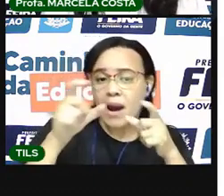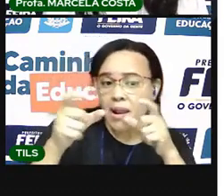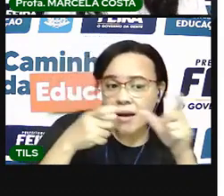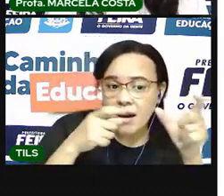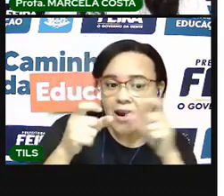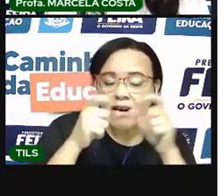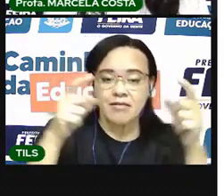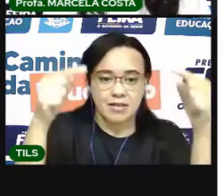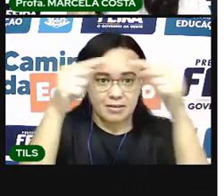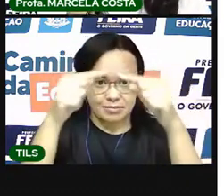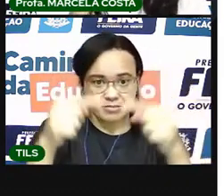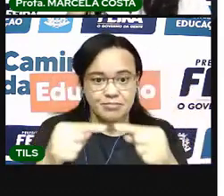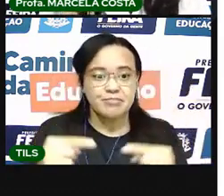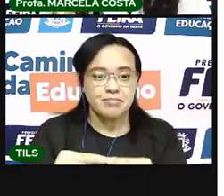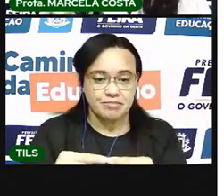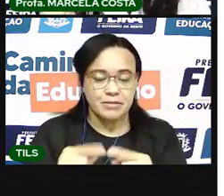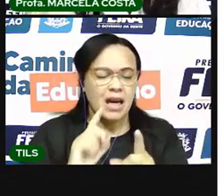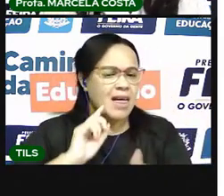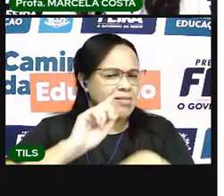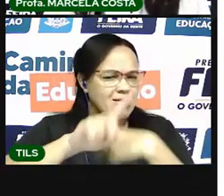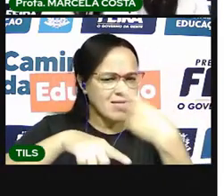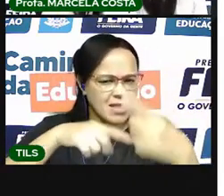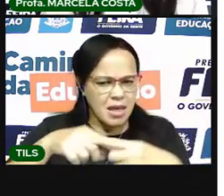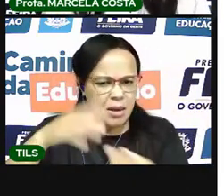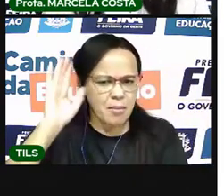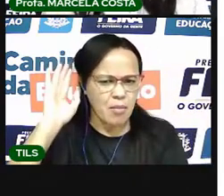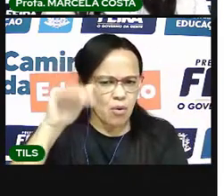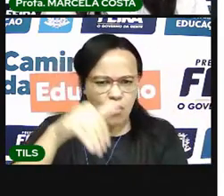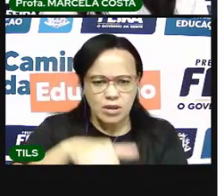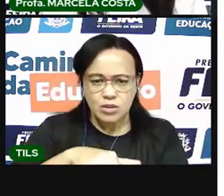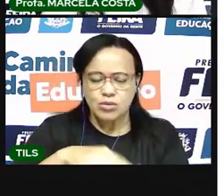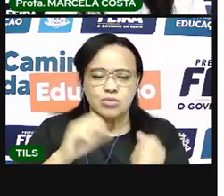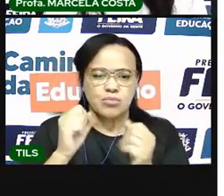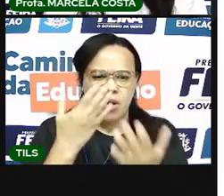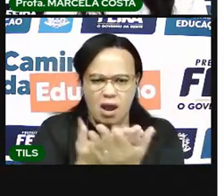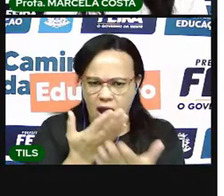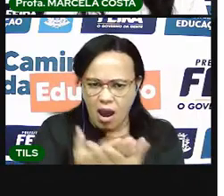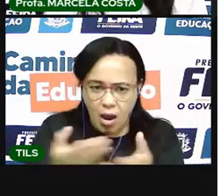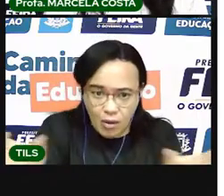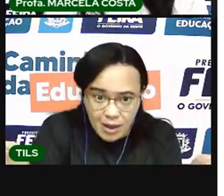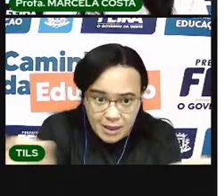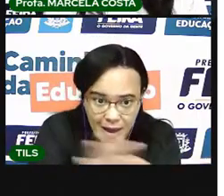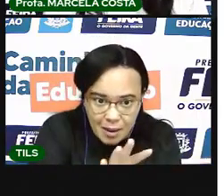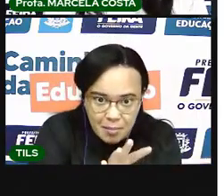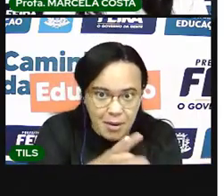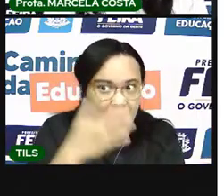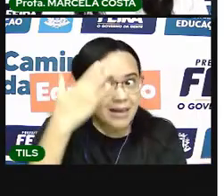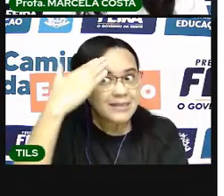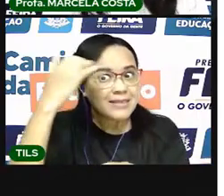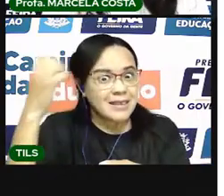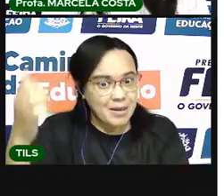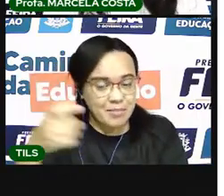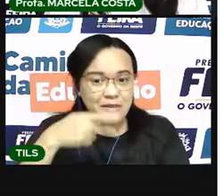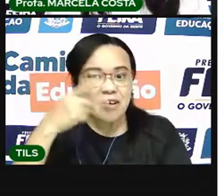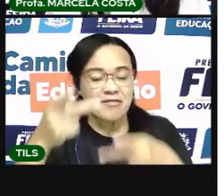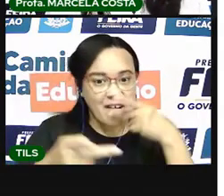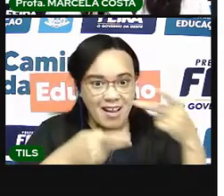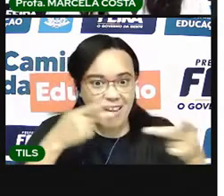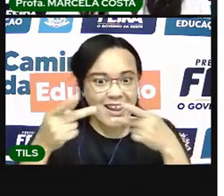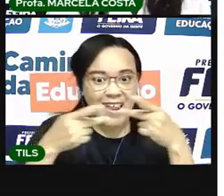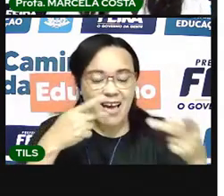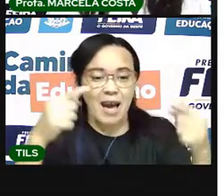aula, eu quero que vocês estejam com a ponta da língua de várias palavras de origem indígena. Combinado? Vamos lá?